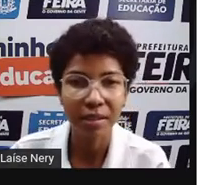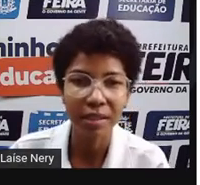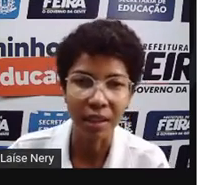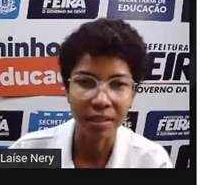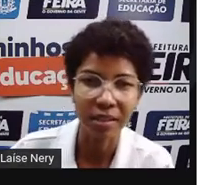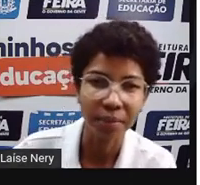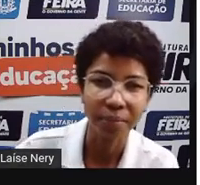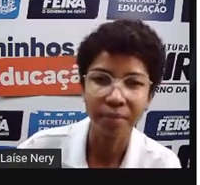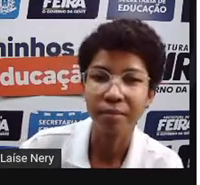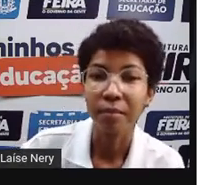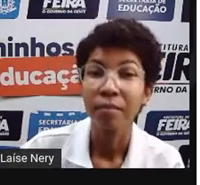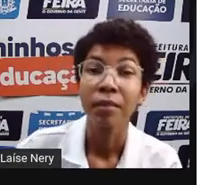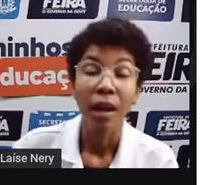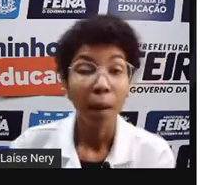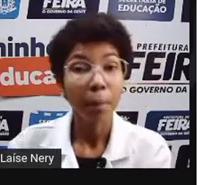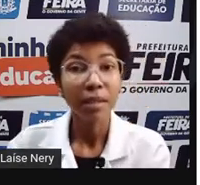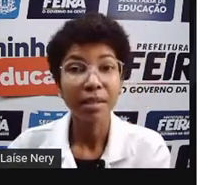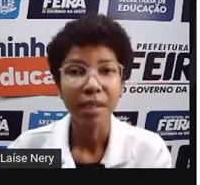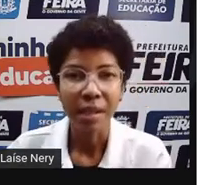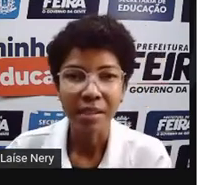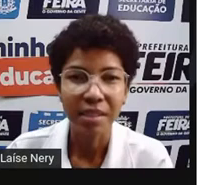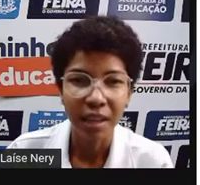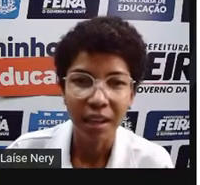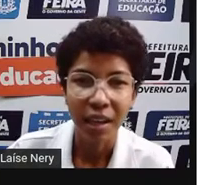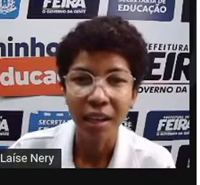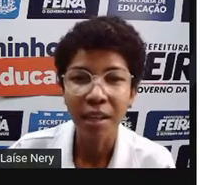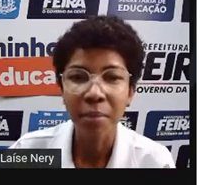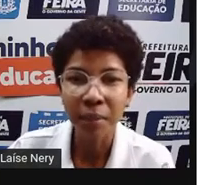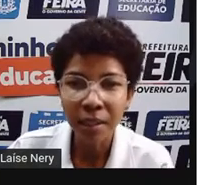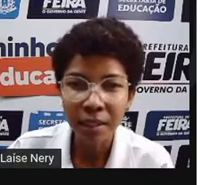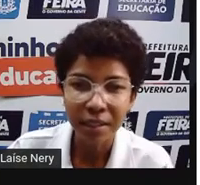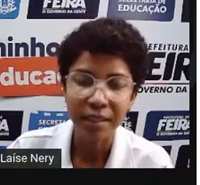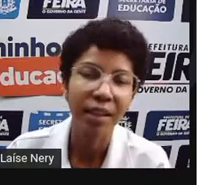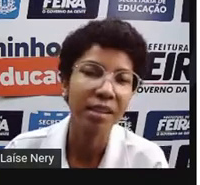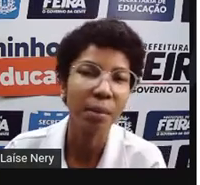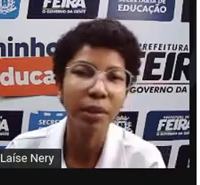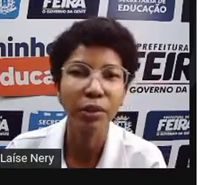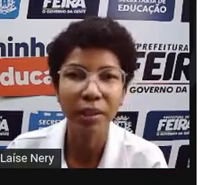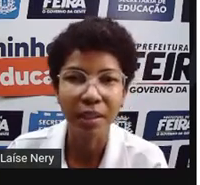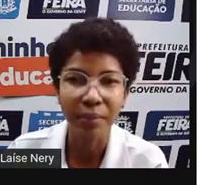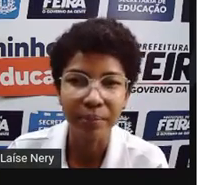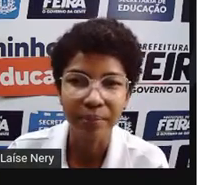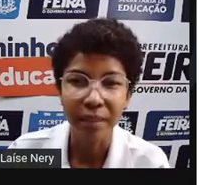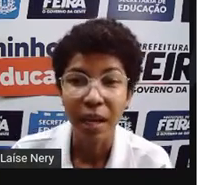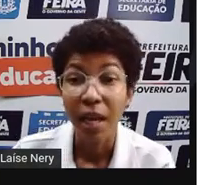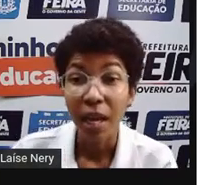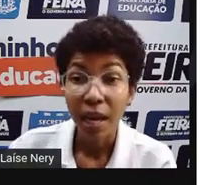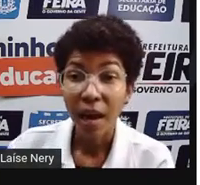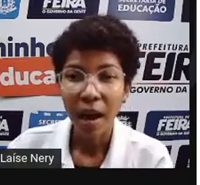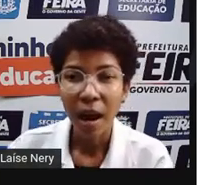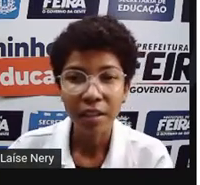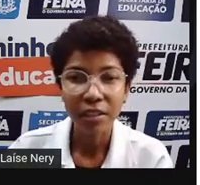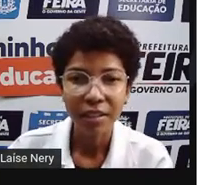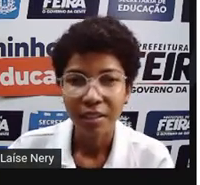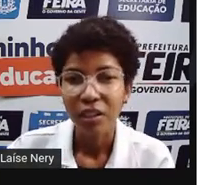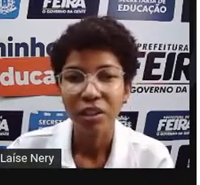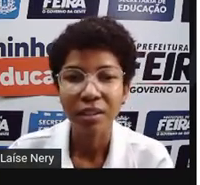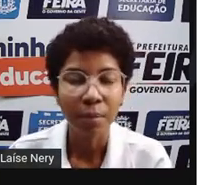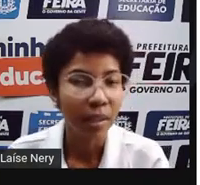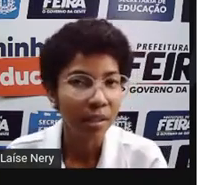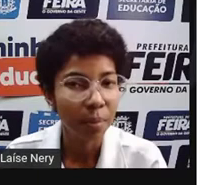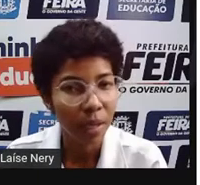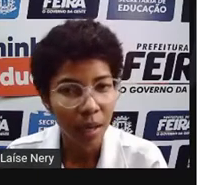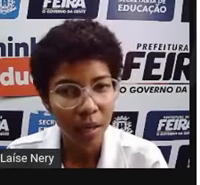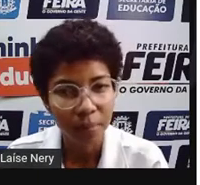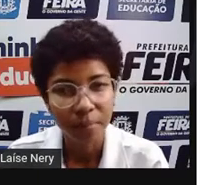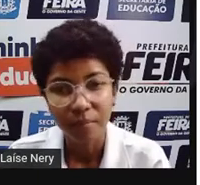paciência. A paciência é irmã da sabedoria. É a arte de